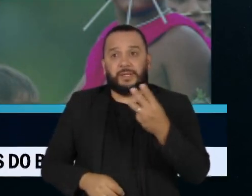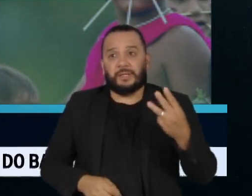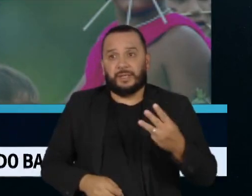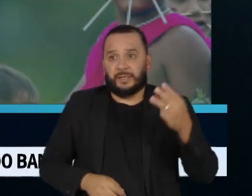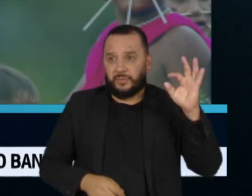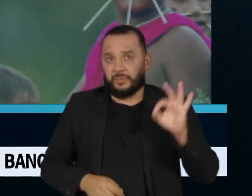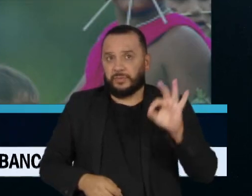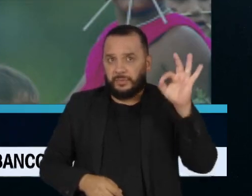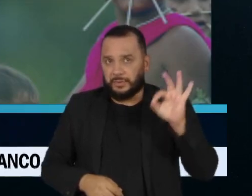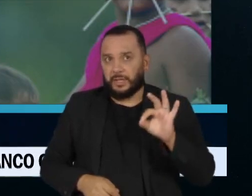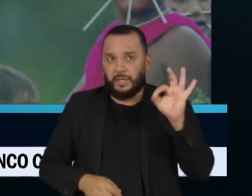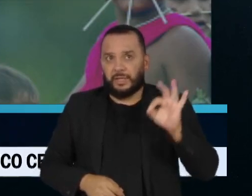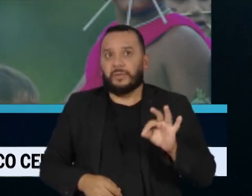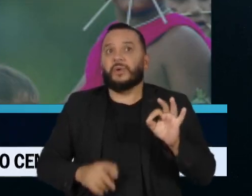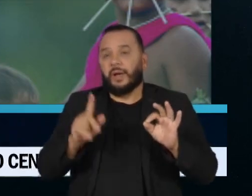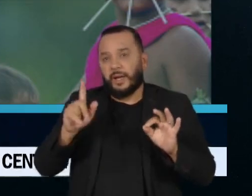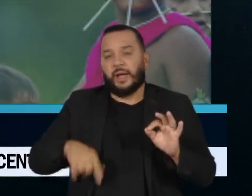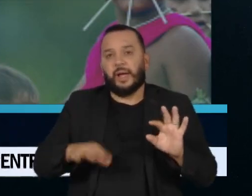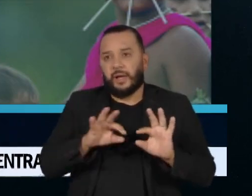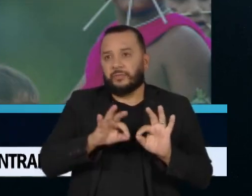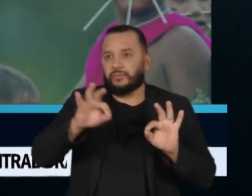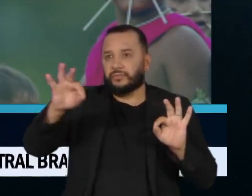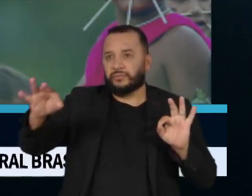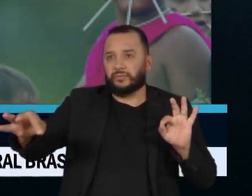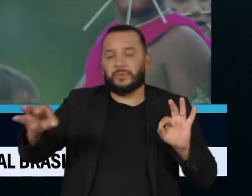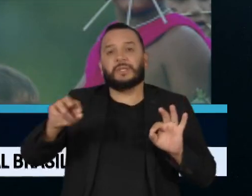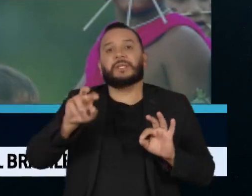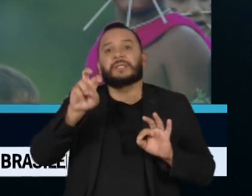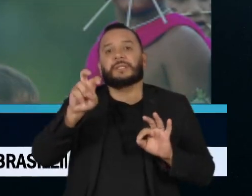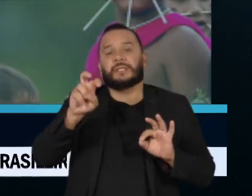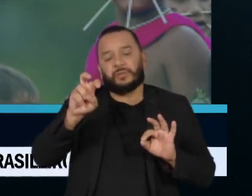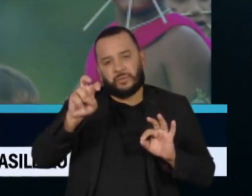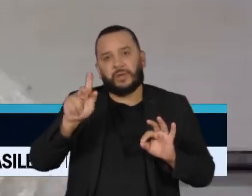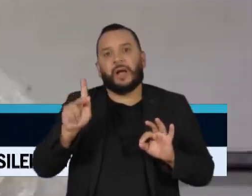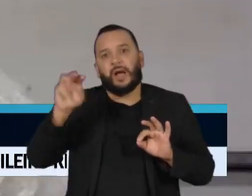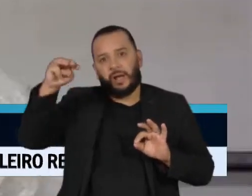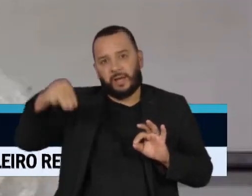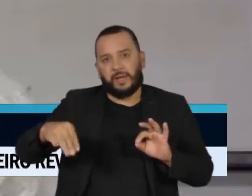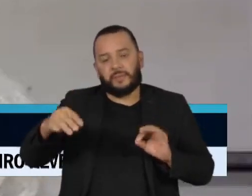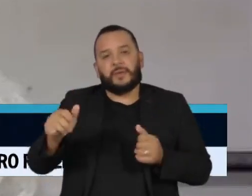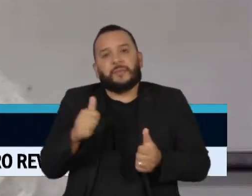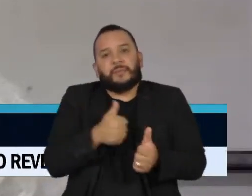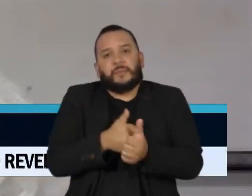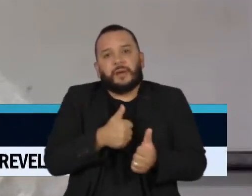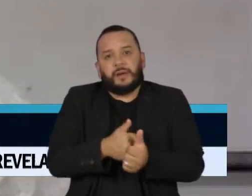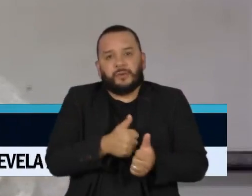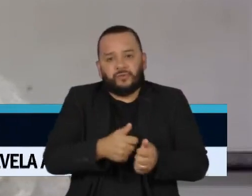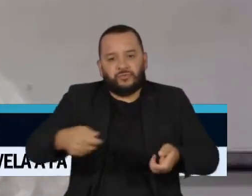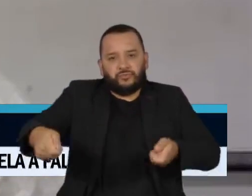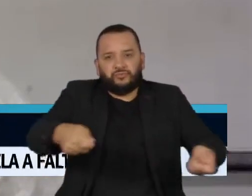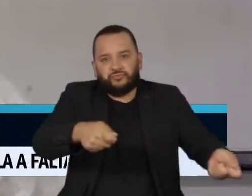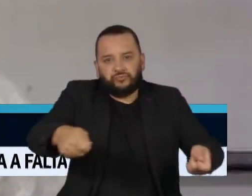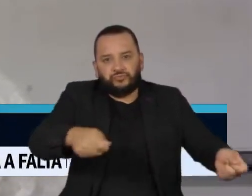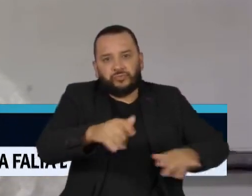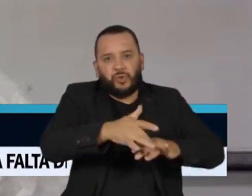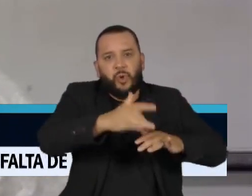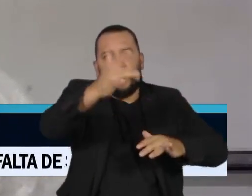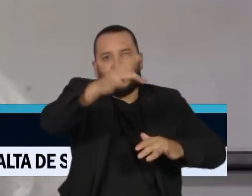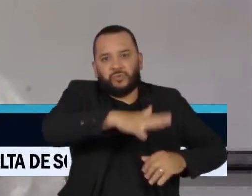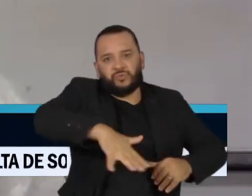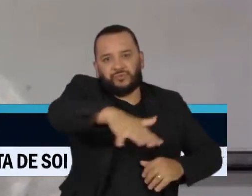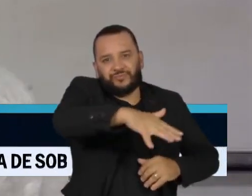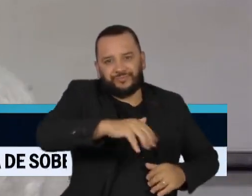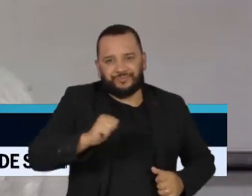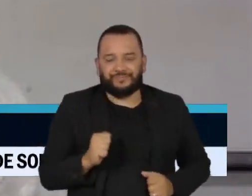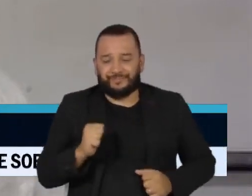ficam numa distância média de 5 quilômetros de algum campo de garimpo ilegal. A gente chega onde a gente chega porque o